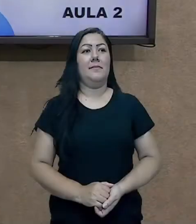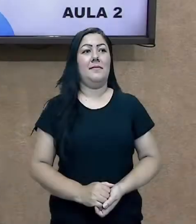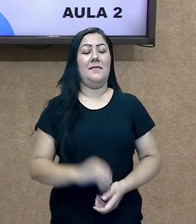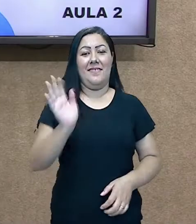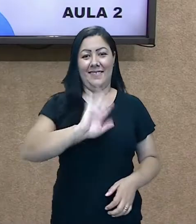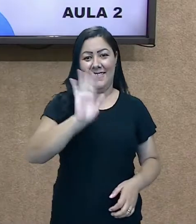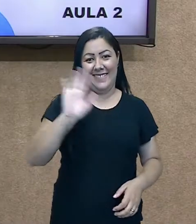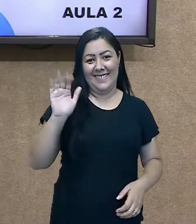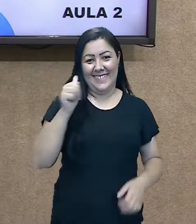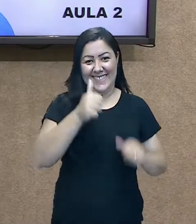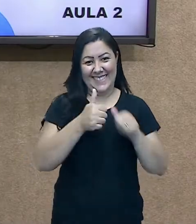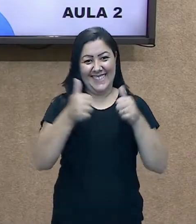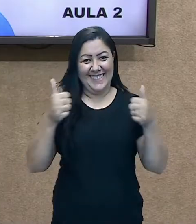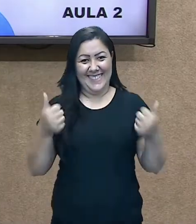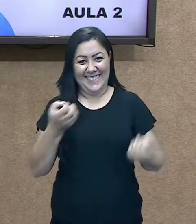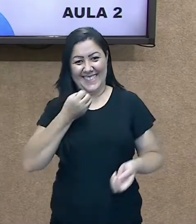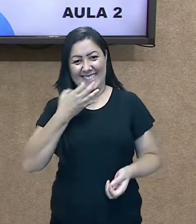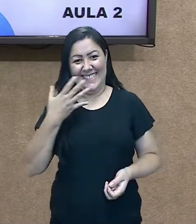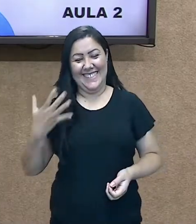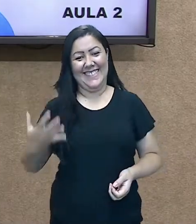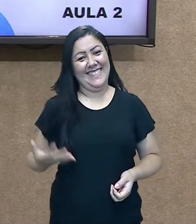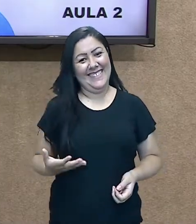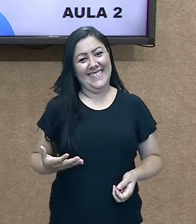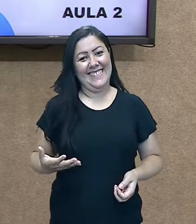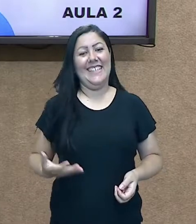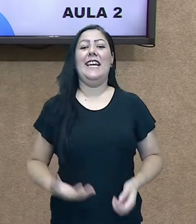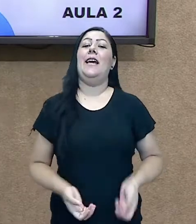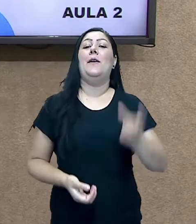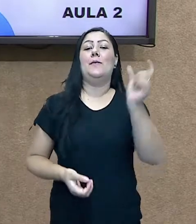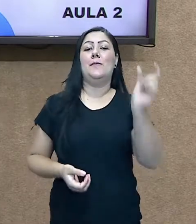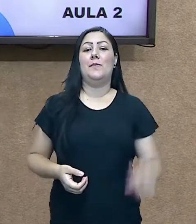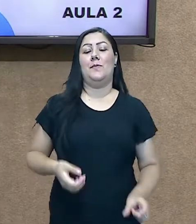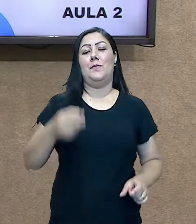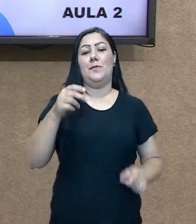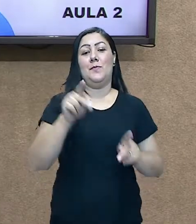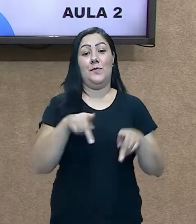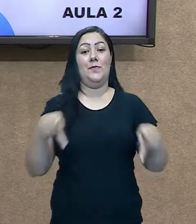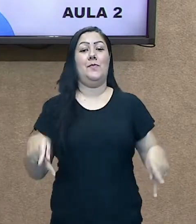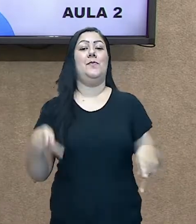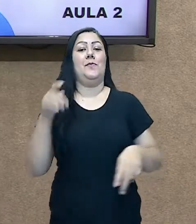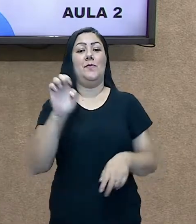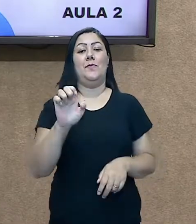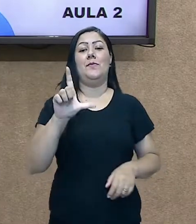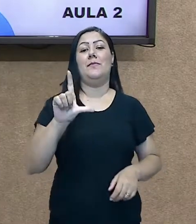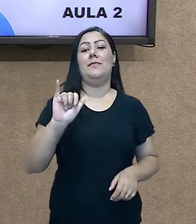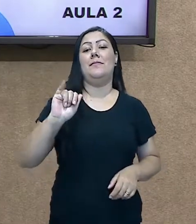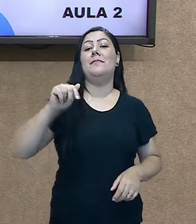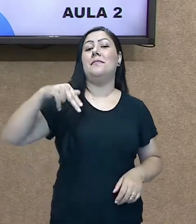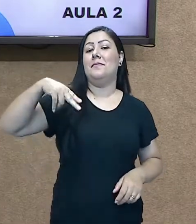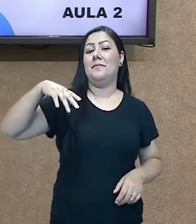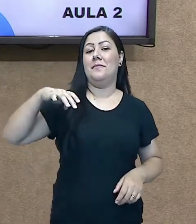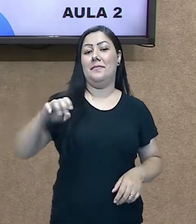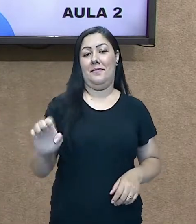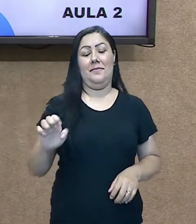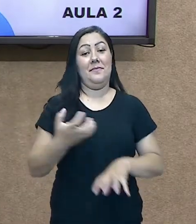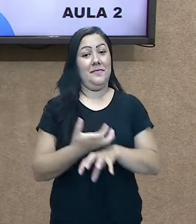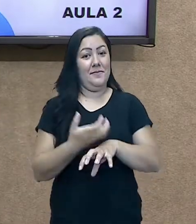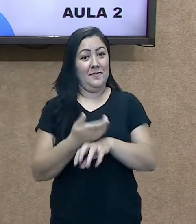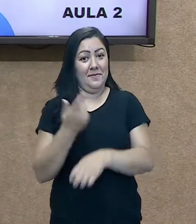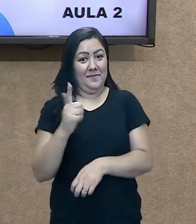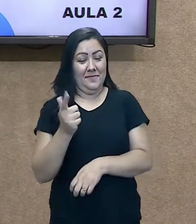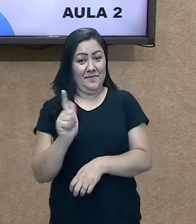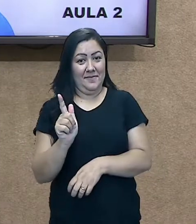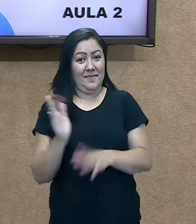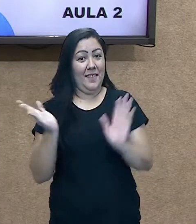Olá, estudante! Tudo bem? Eu sou Eliane, sua professora de Geografia. E hoje